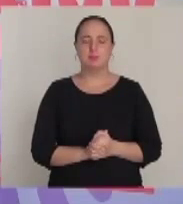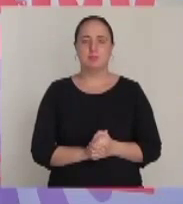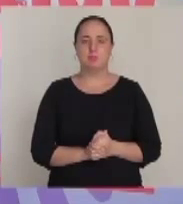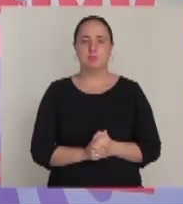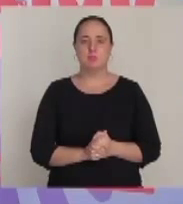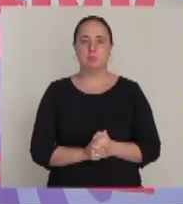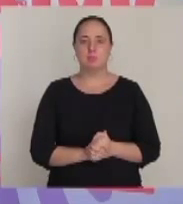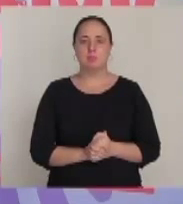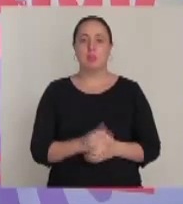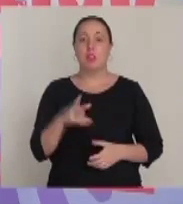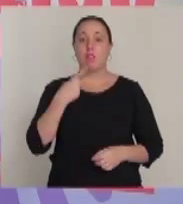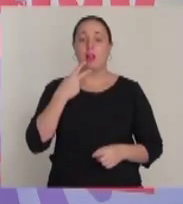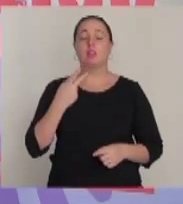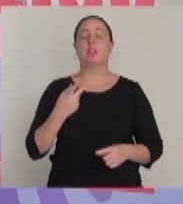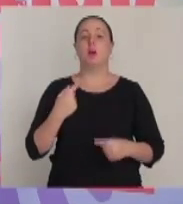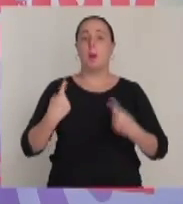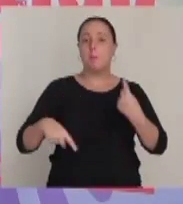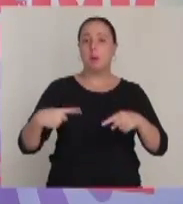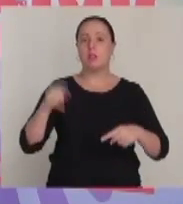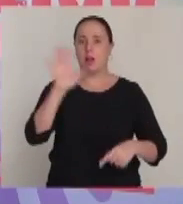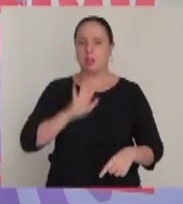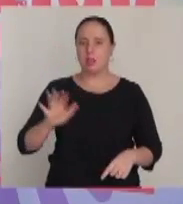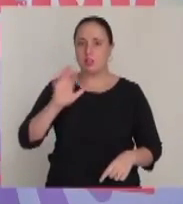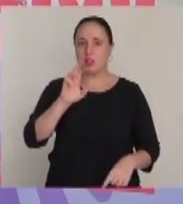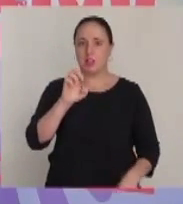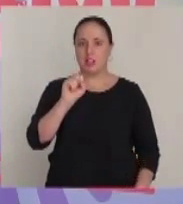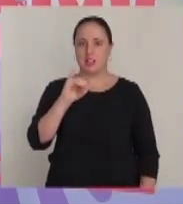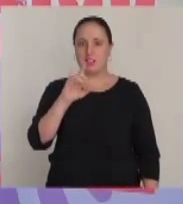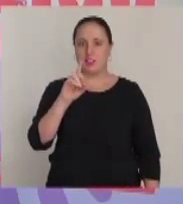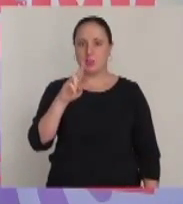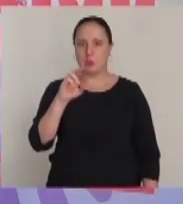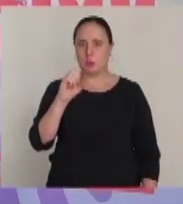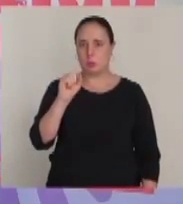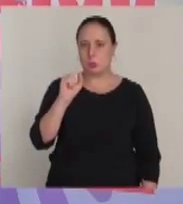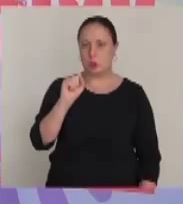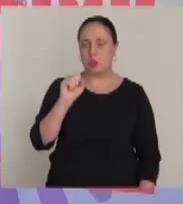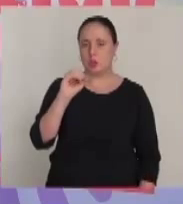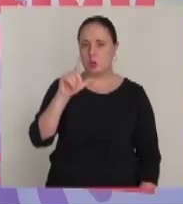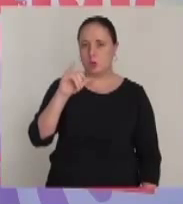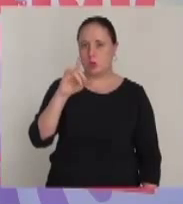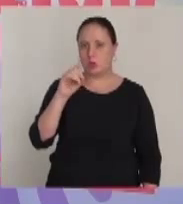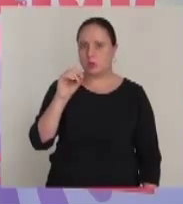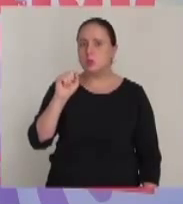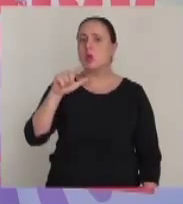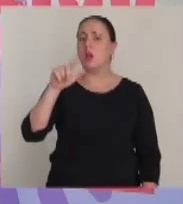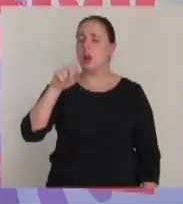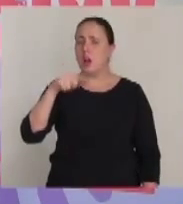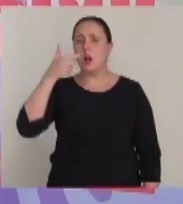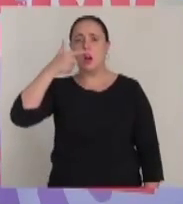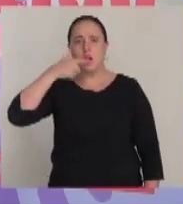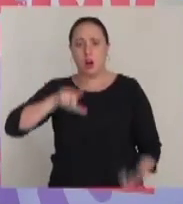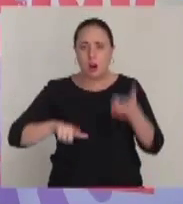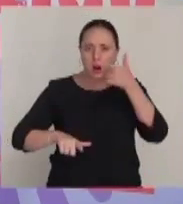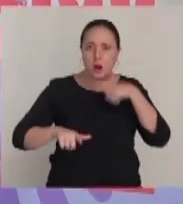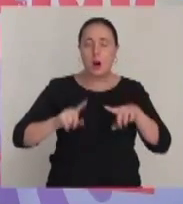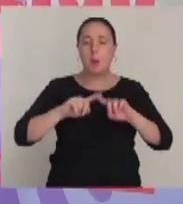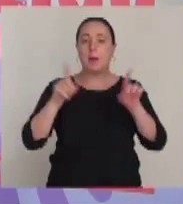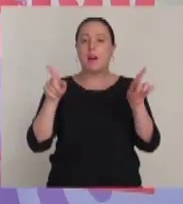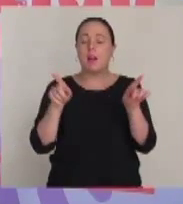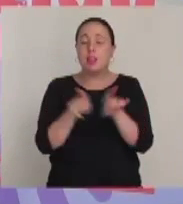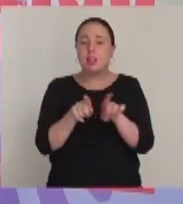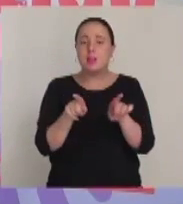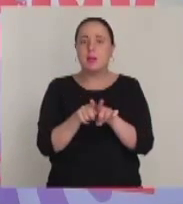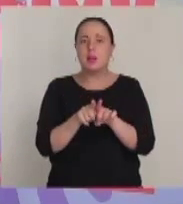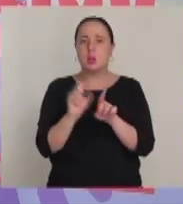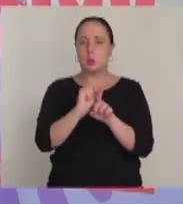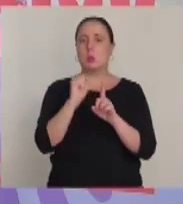Falando da Política Nacional de Resíduos Sólidos, é uma grande conquista, não apenas do movimento, mas